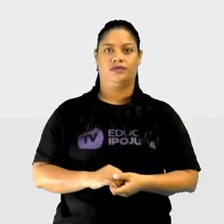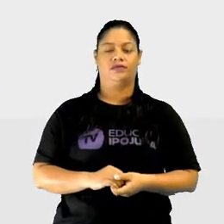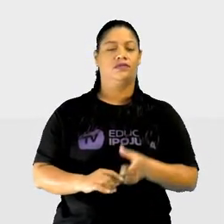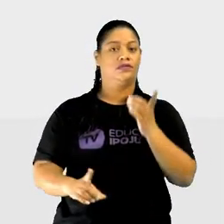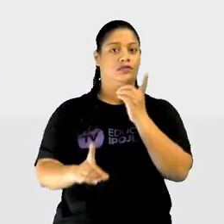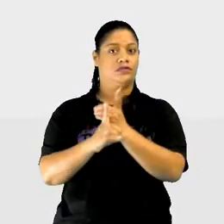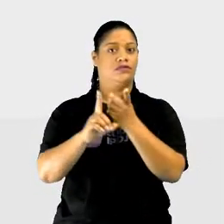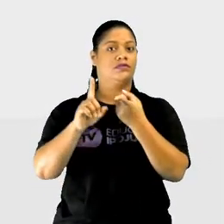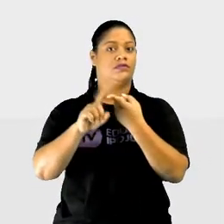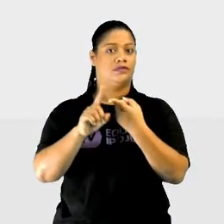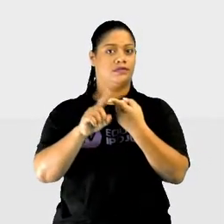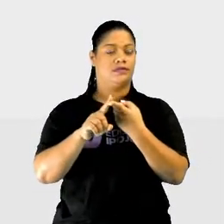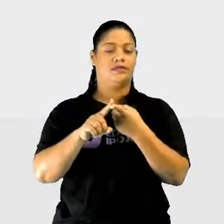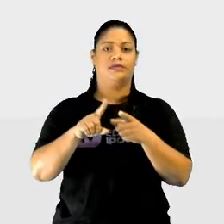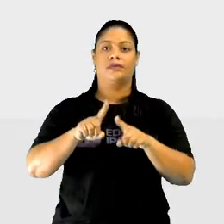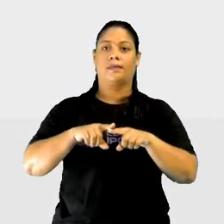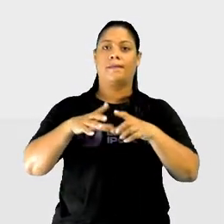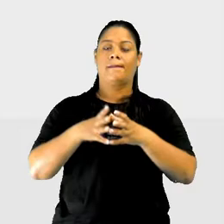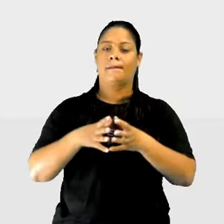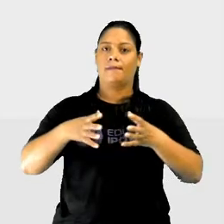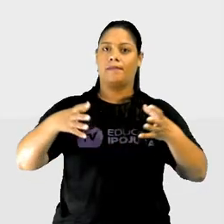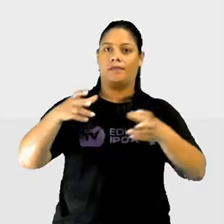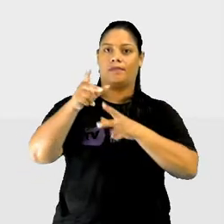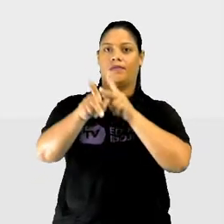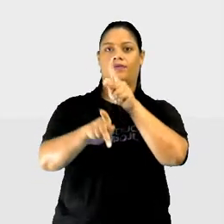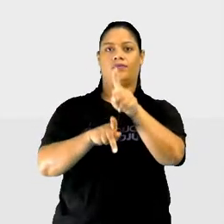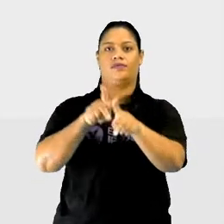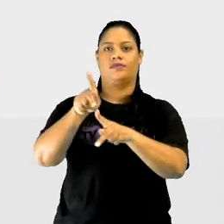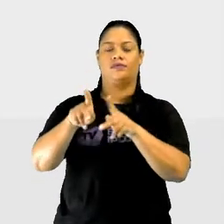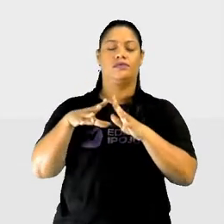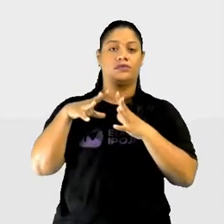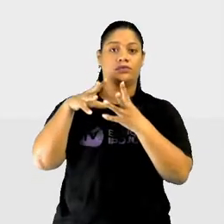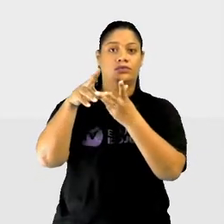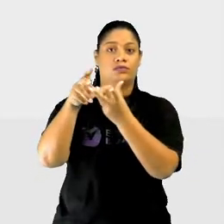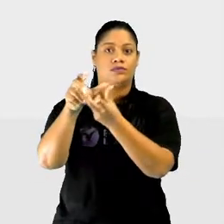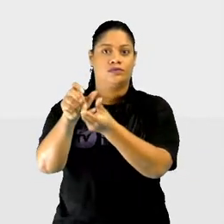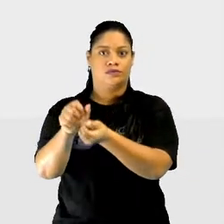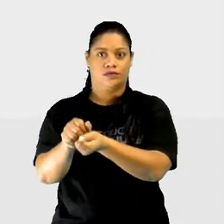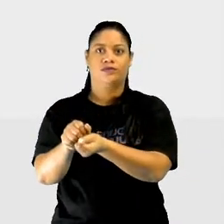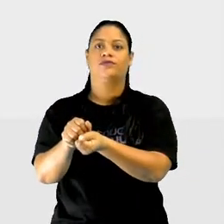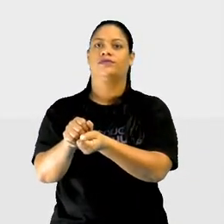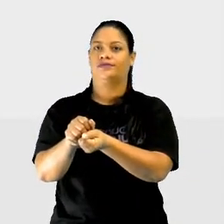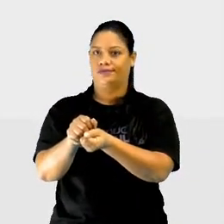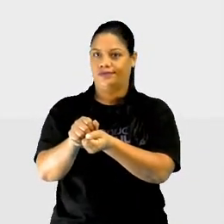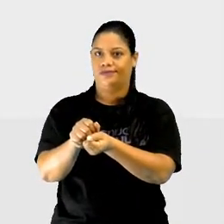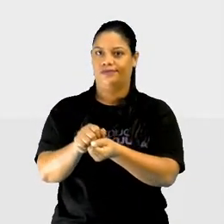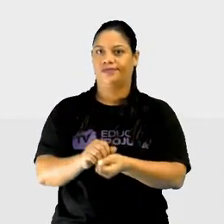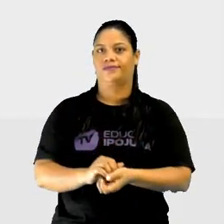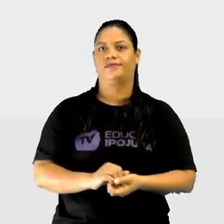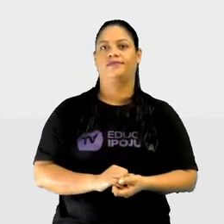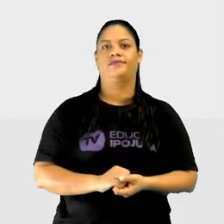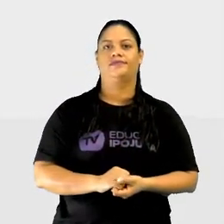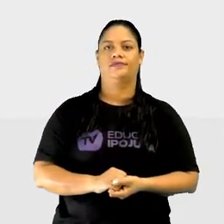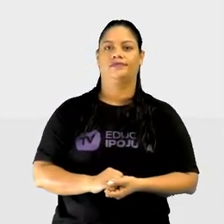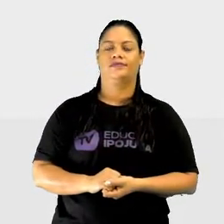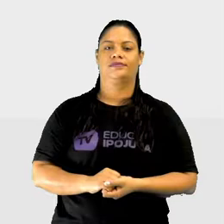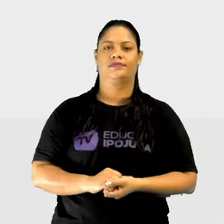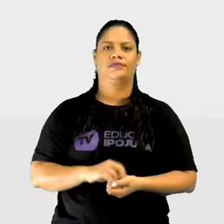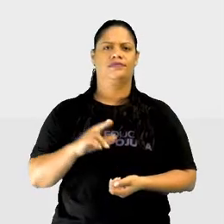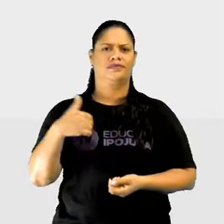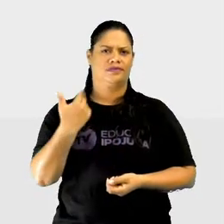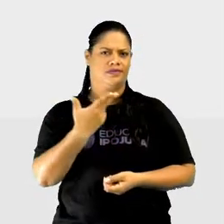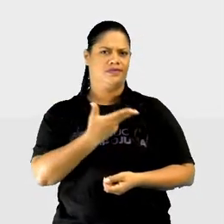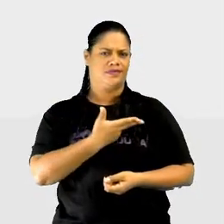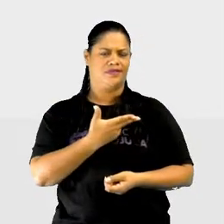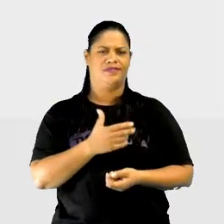encontra também a maior população mundial. Certo? A maior parte da população mundial. Se a gente